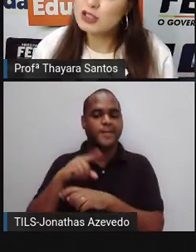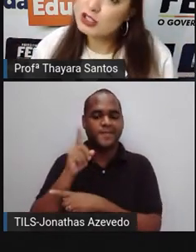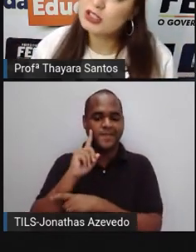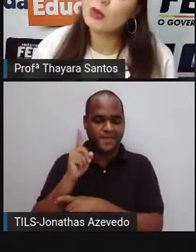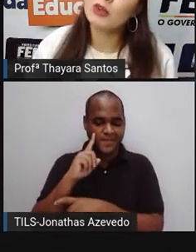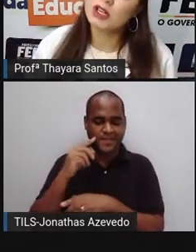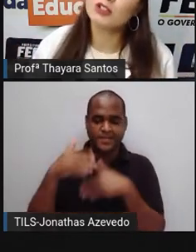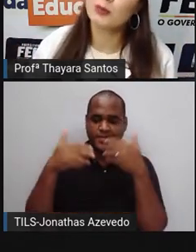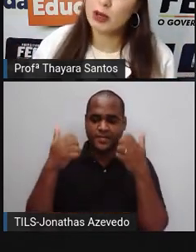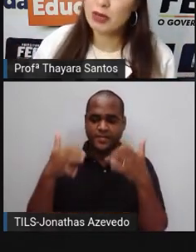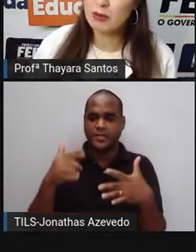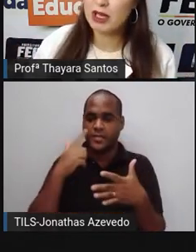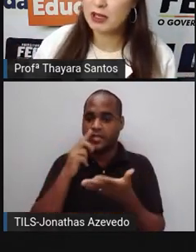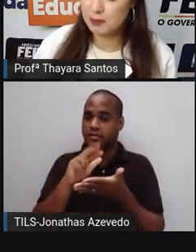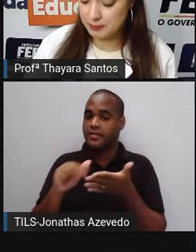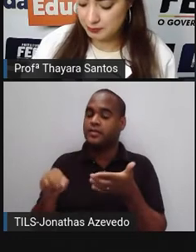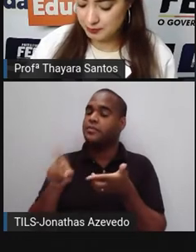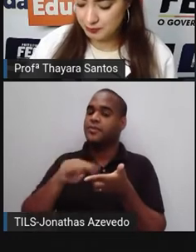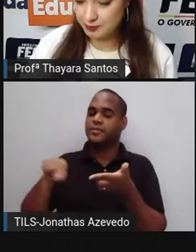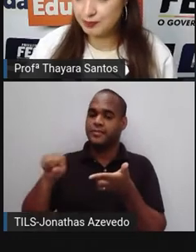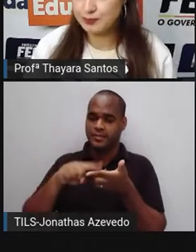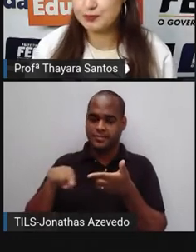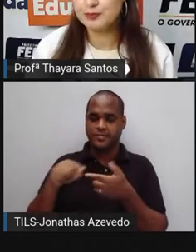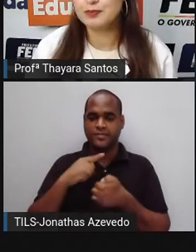aí a gente tem um grande problema aí.